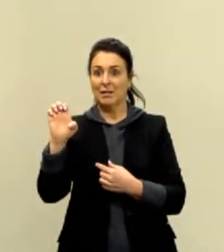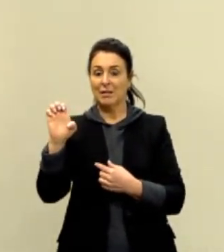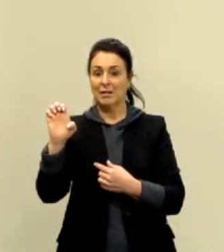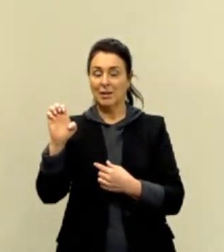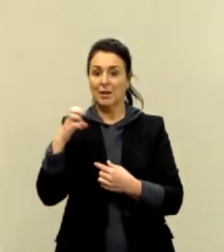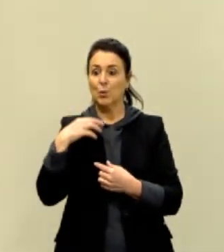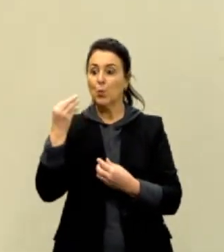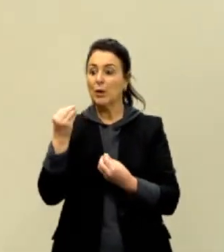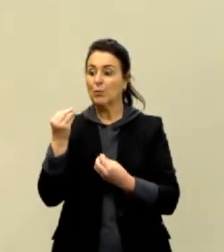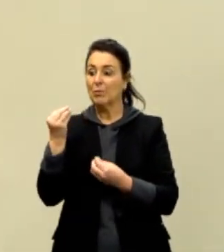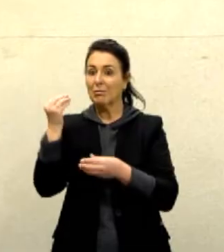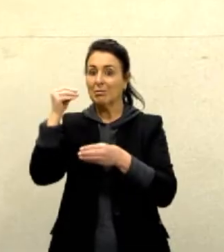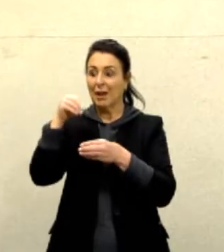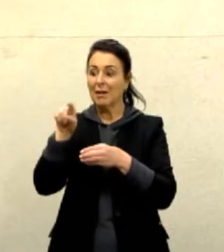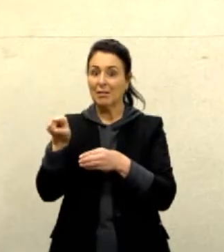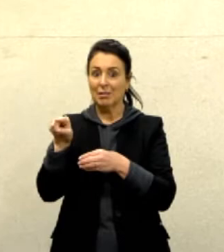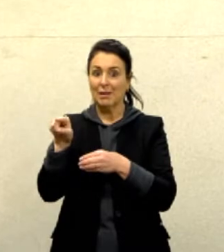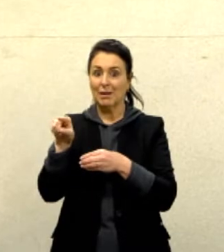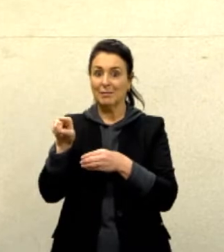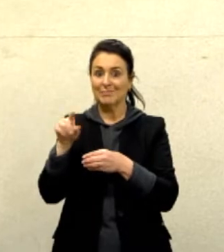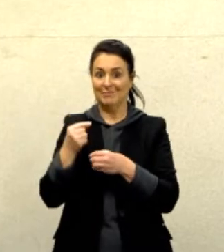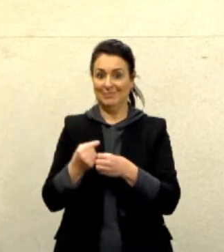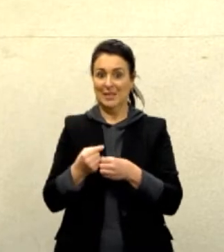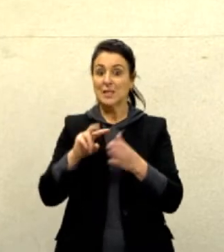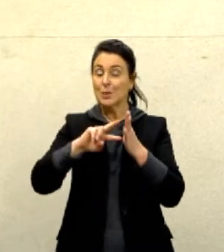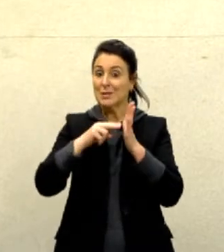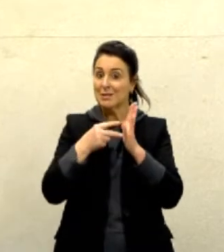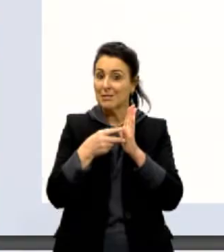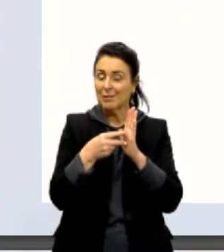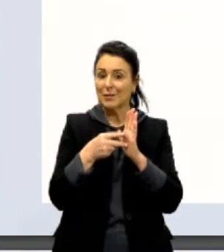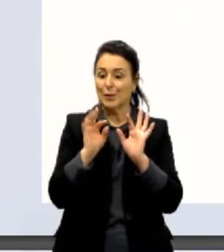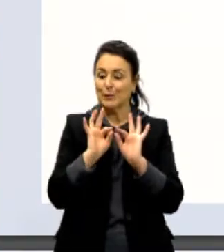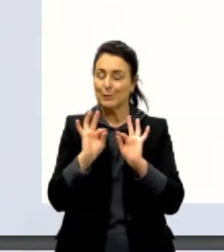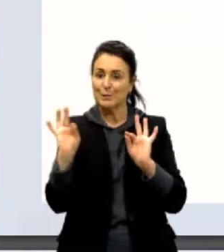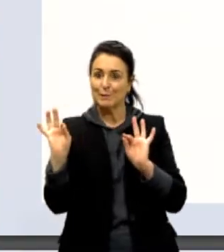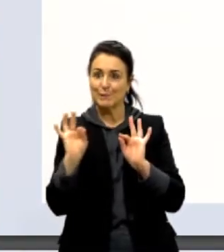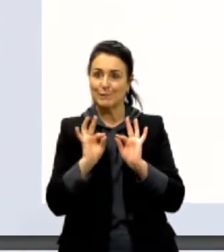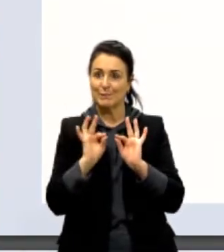contida naquela porção. Esse é o significado da medida.